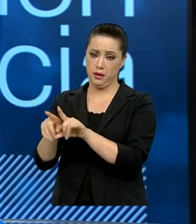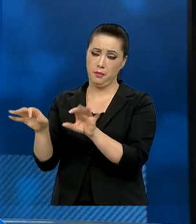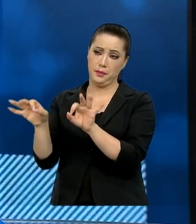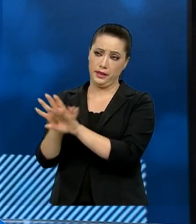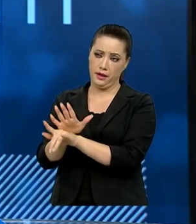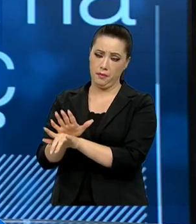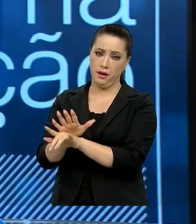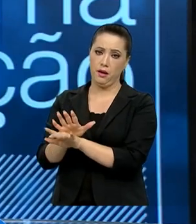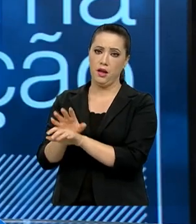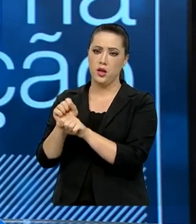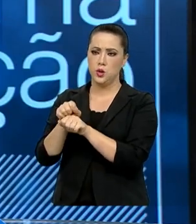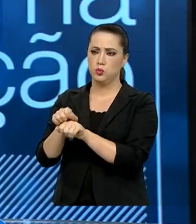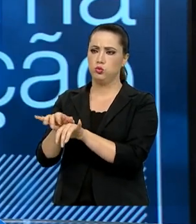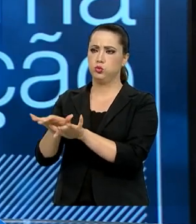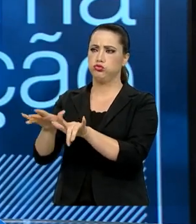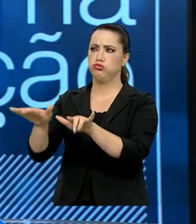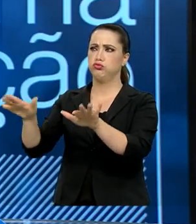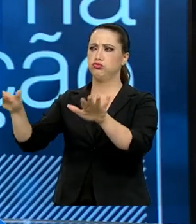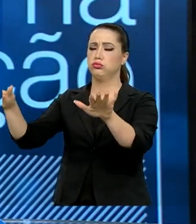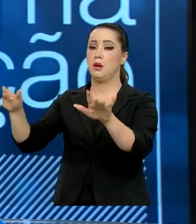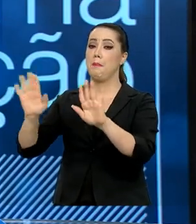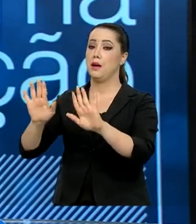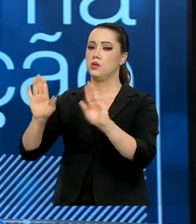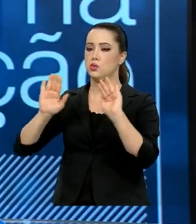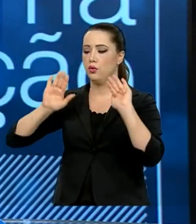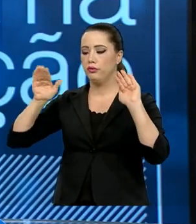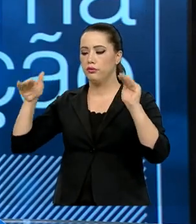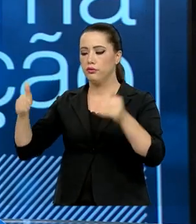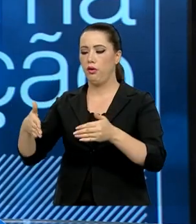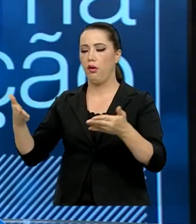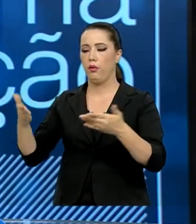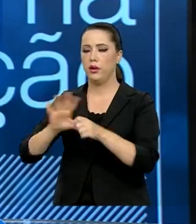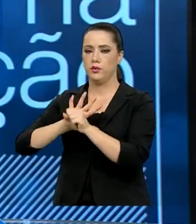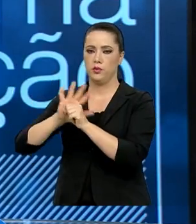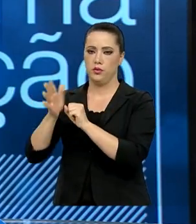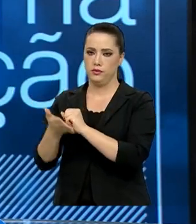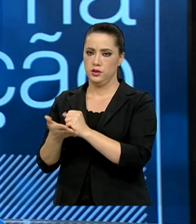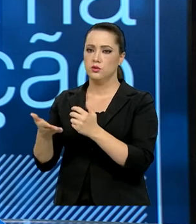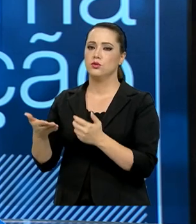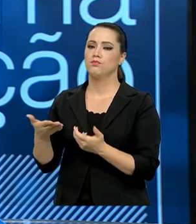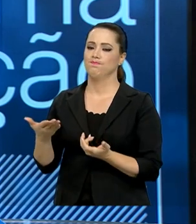foco na pandemia atual da COVID-19.